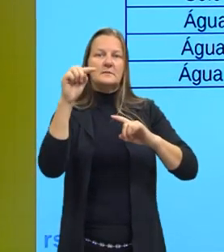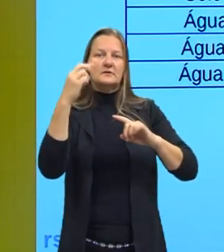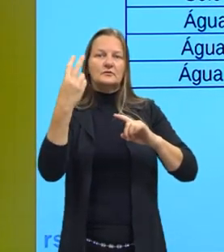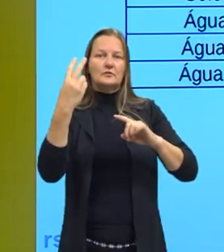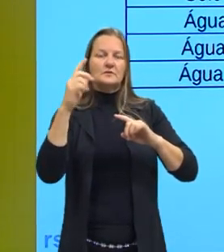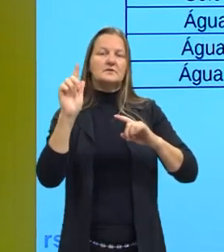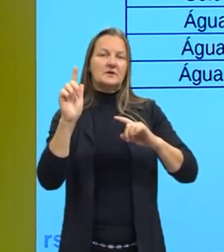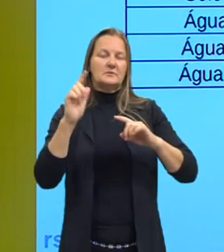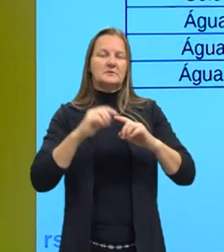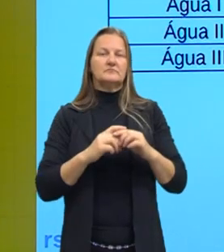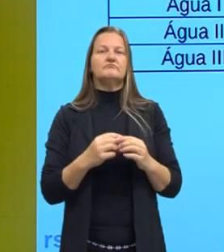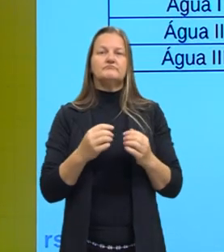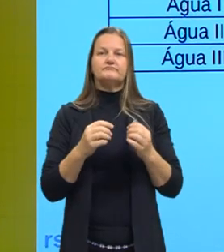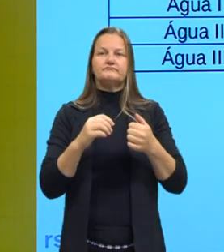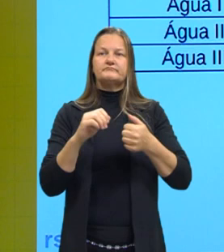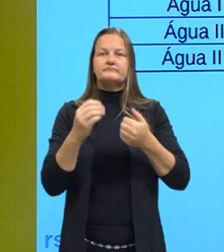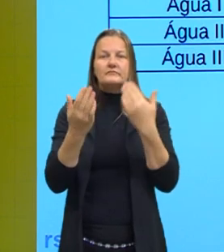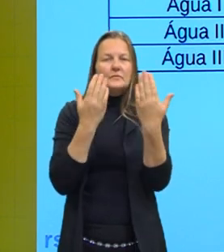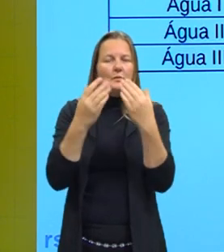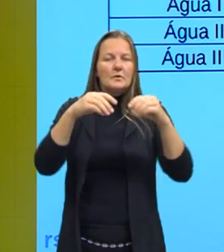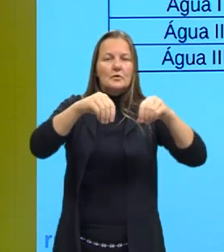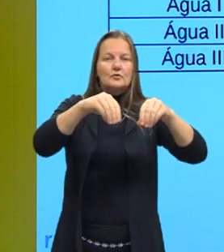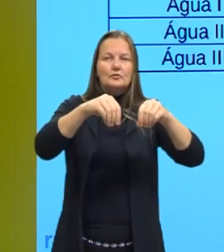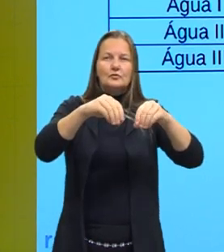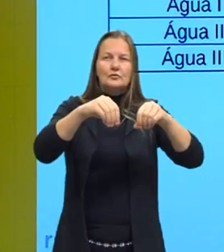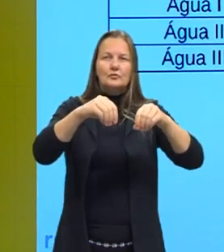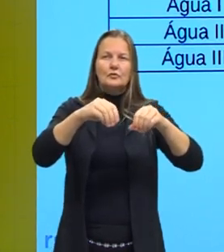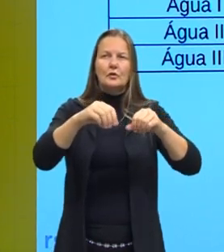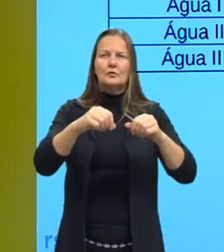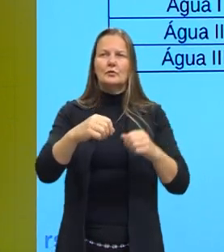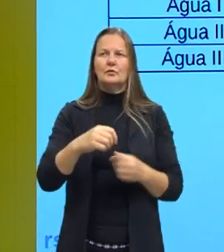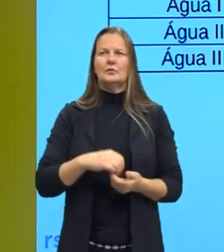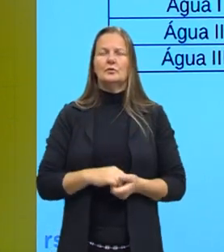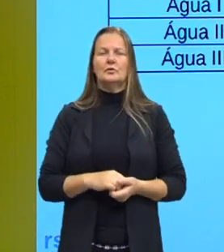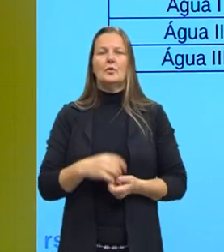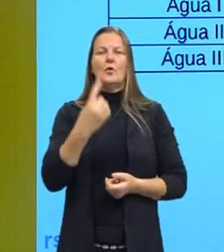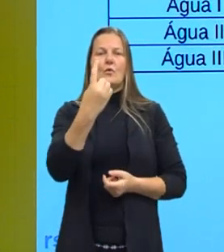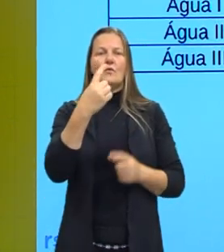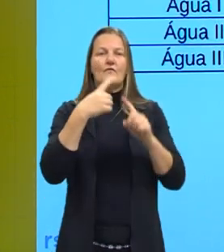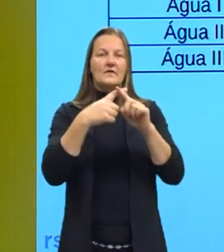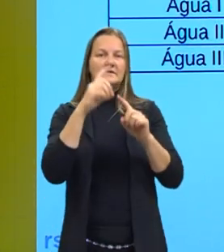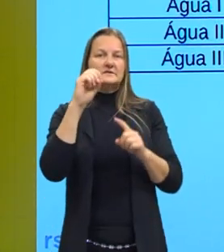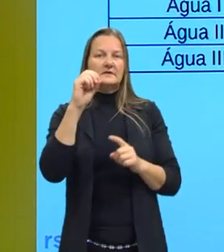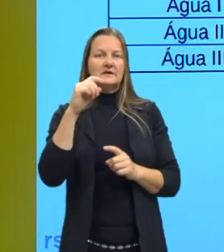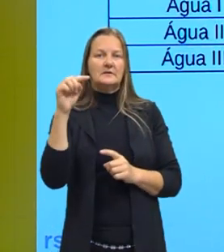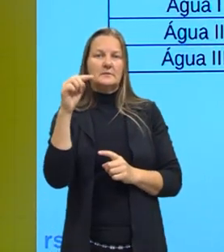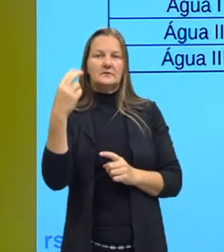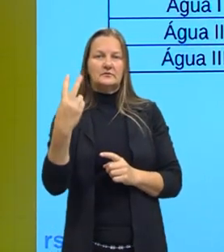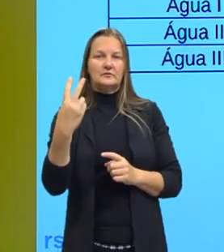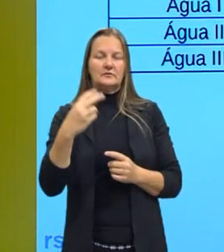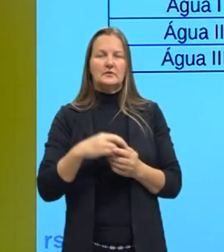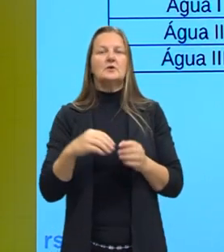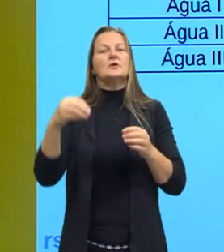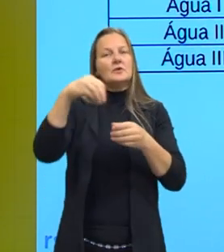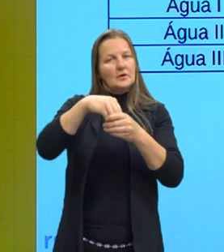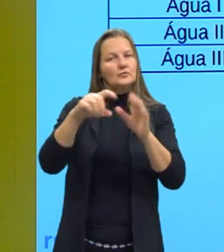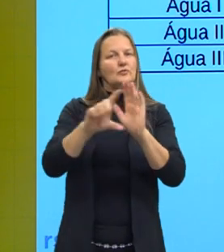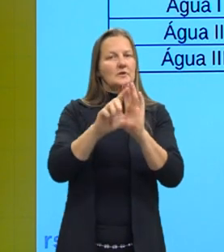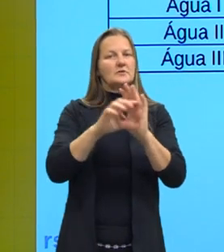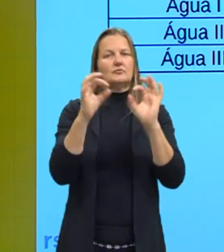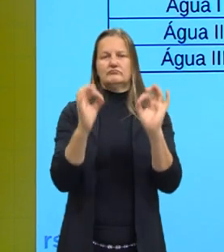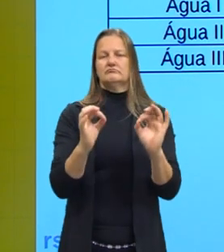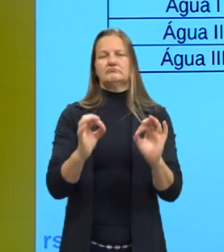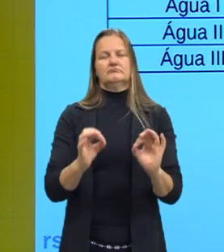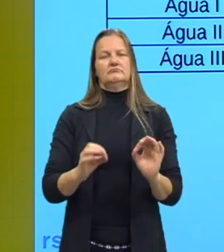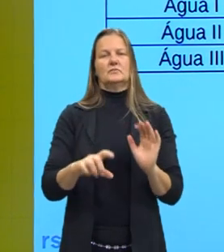Então, fazendo a comparação nos solos, o solo 1 tem 1 vezes 10⁻². Então, ele está dentro da legislação, é menor